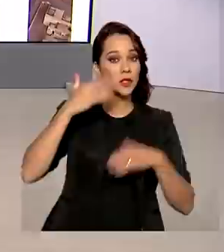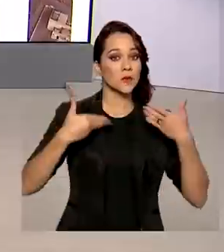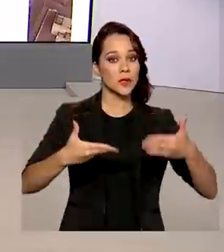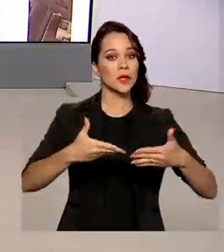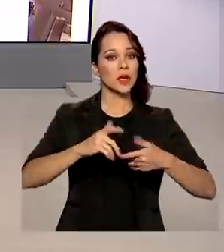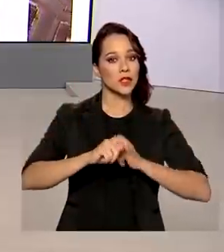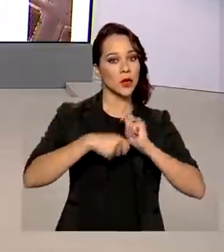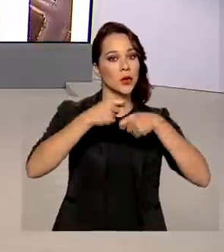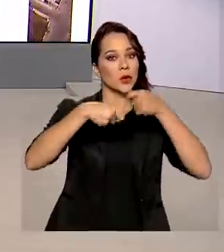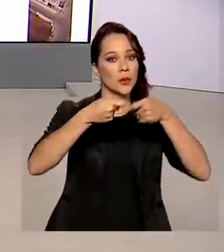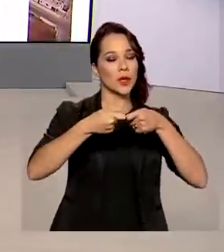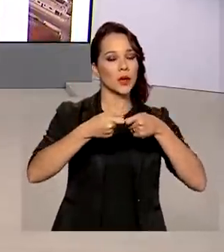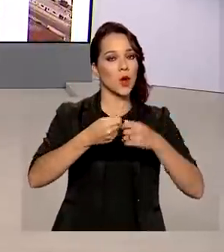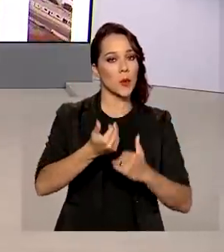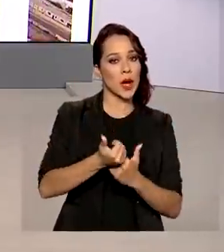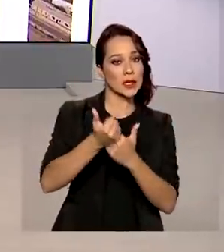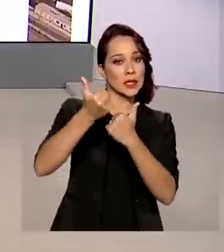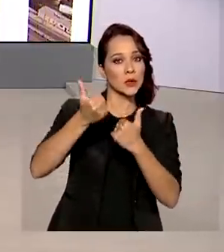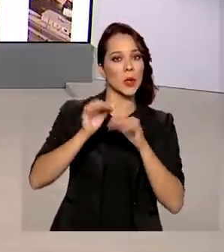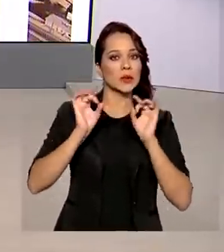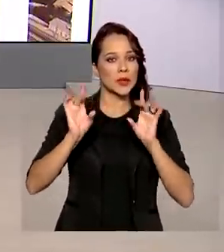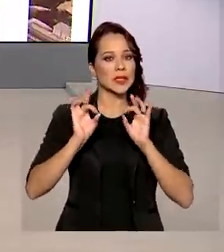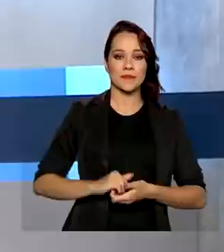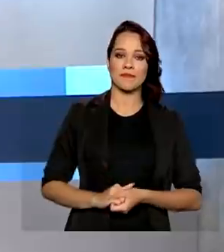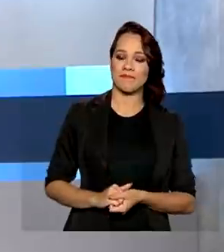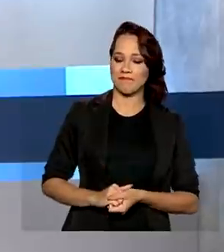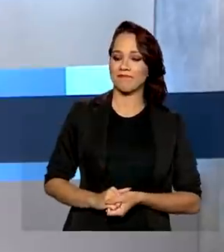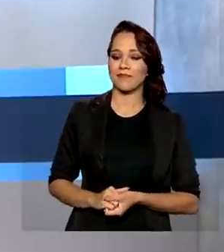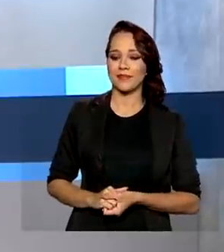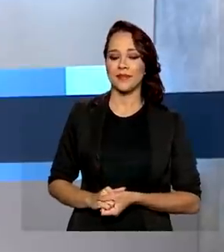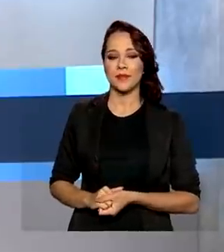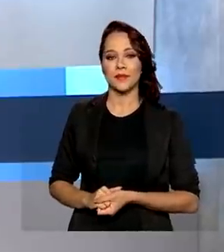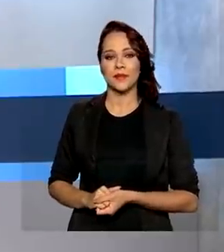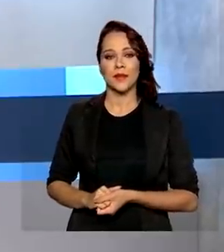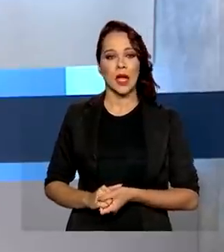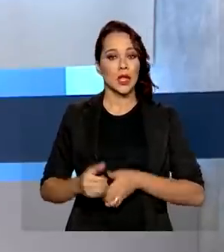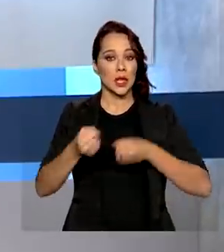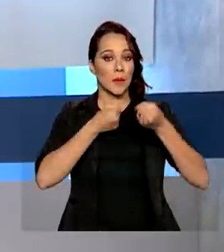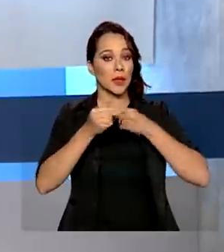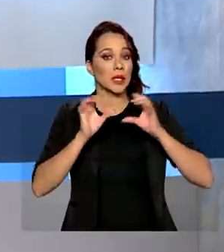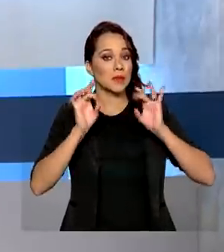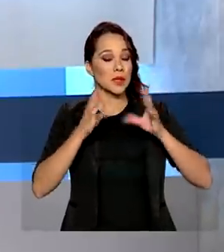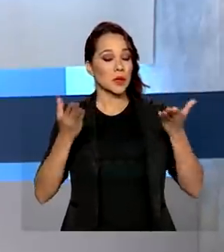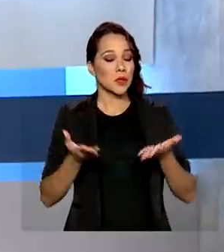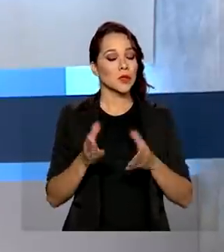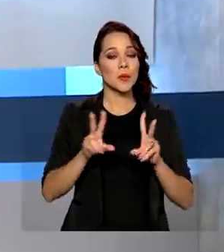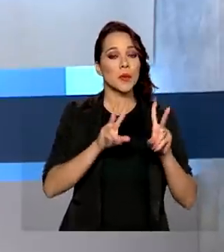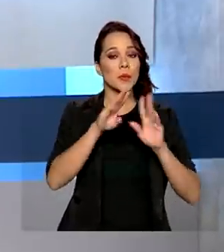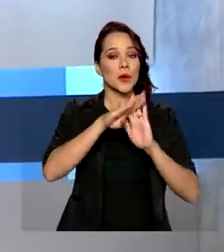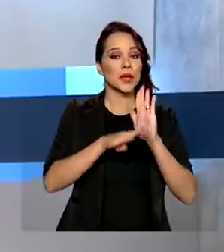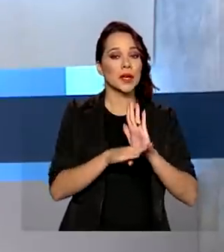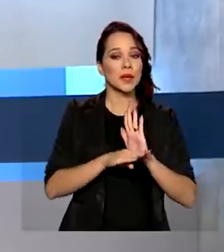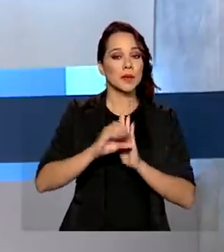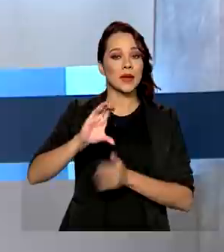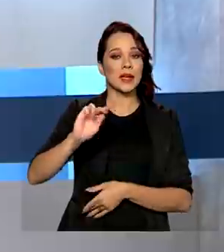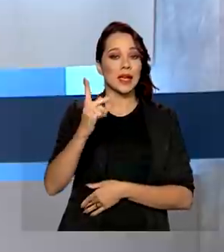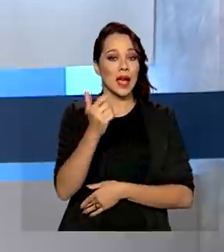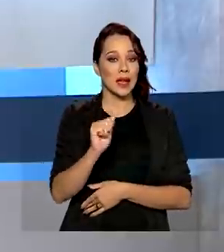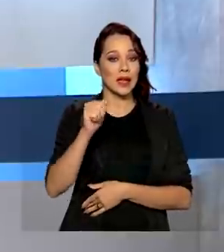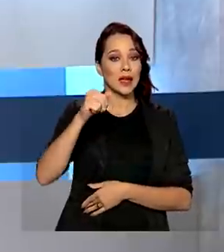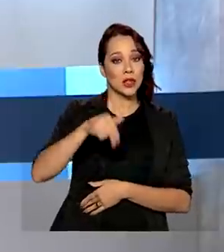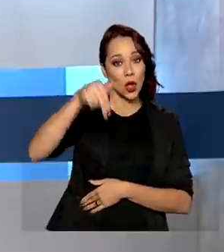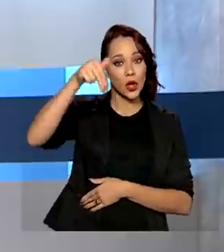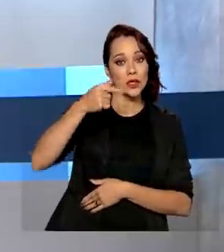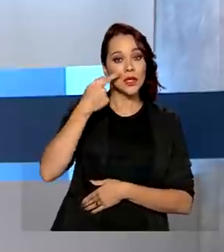Ministério da Economia, como assessor especial. Na reportagem especial de hoje sobre o Calha Norte,